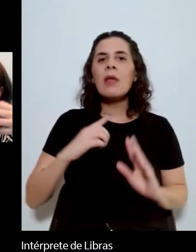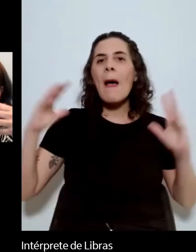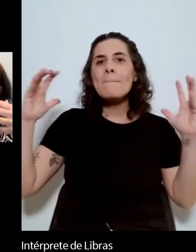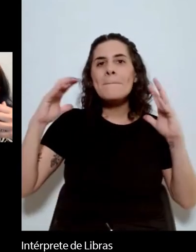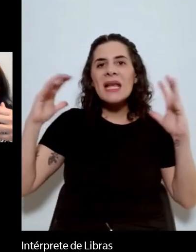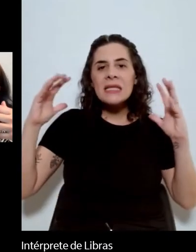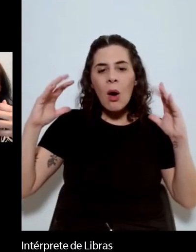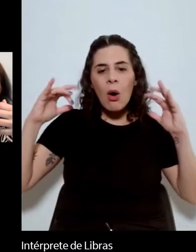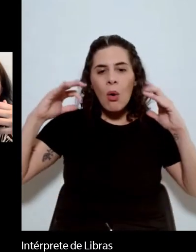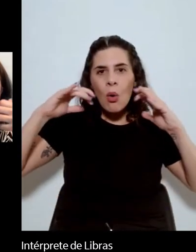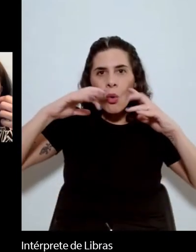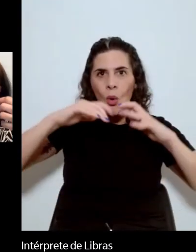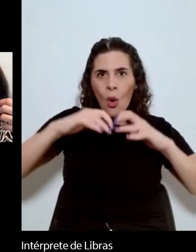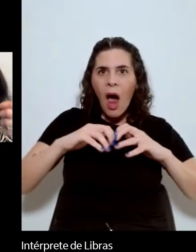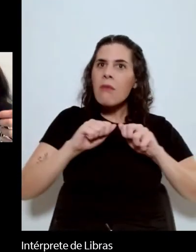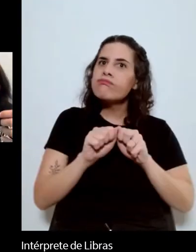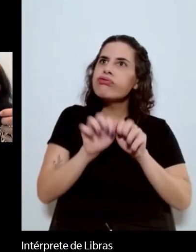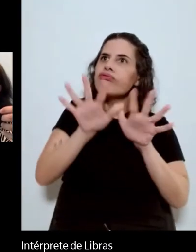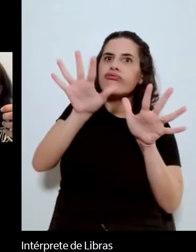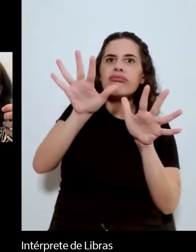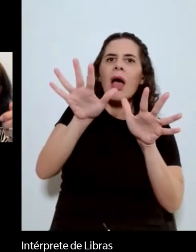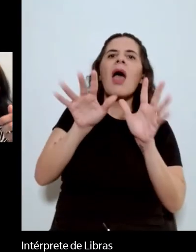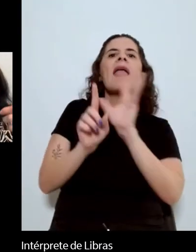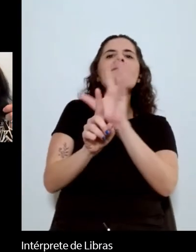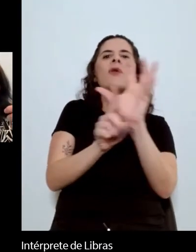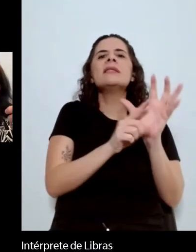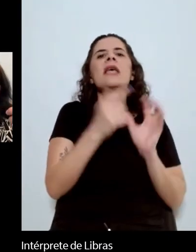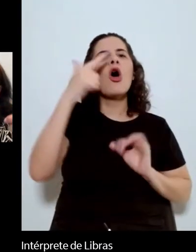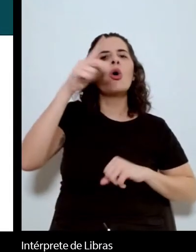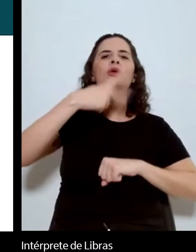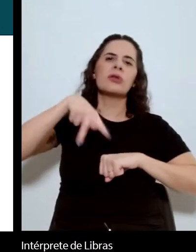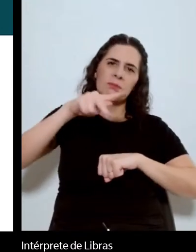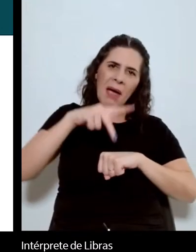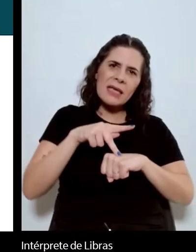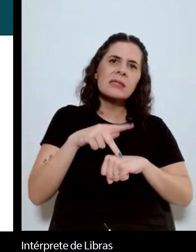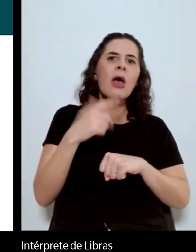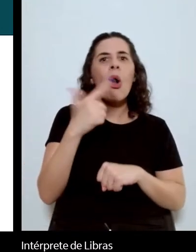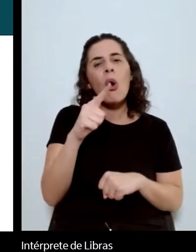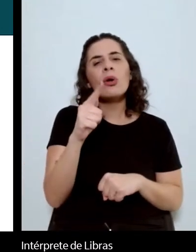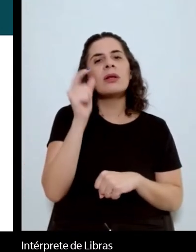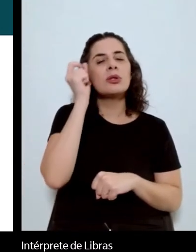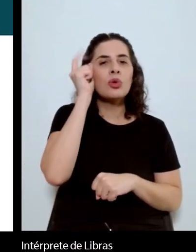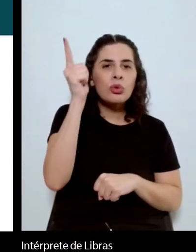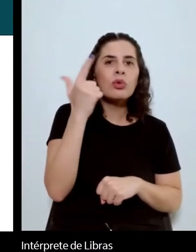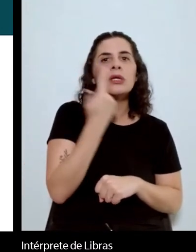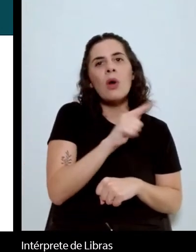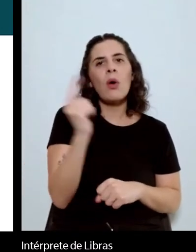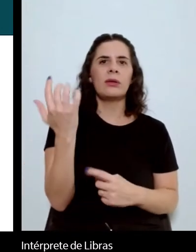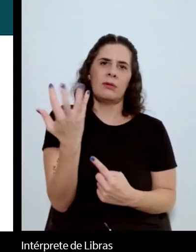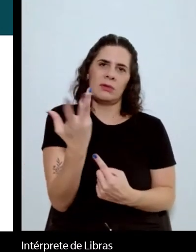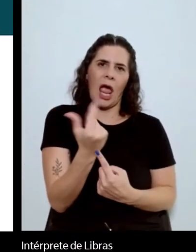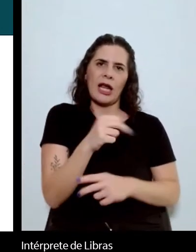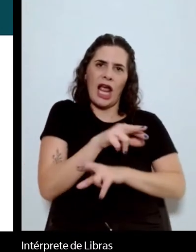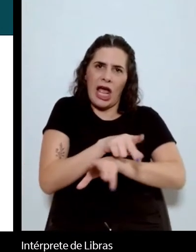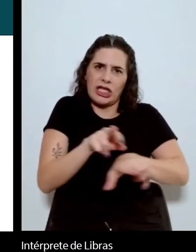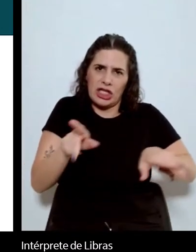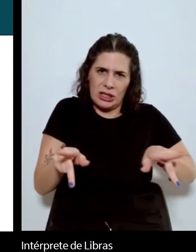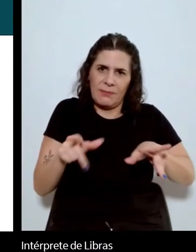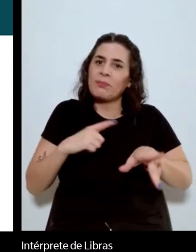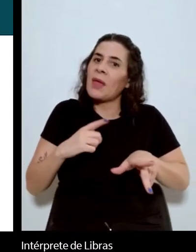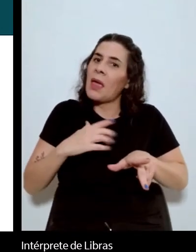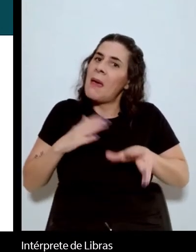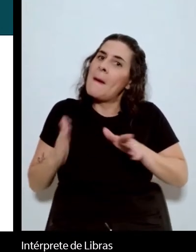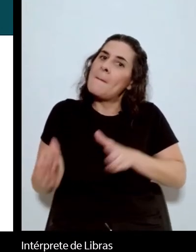alcança outras nações e outras tradições culturais, intelectuais e artísticas. Então, por um lado, eu acho que a